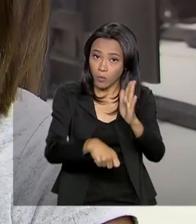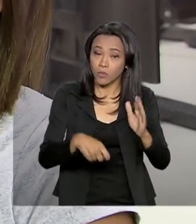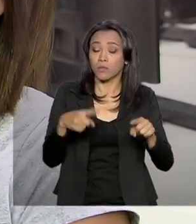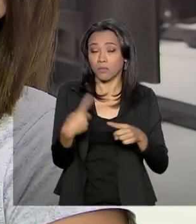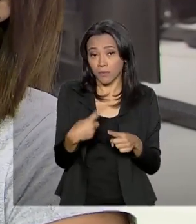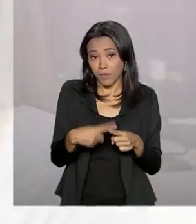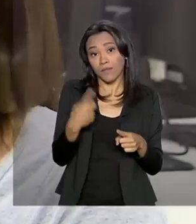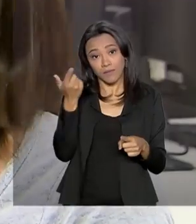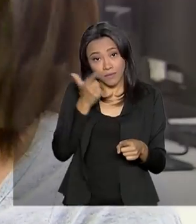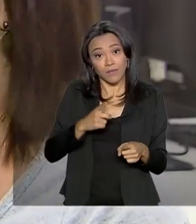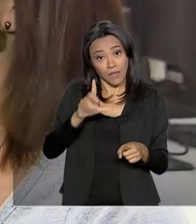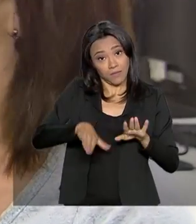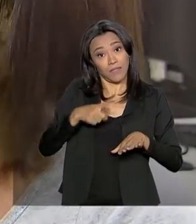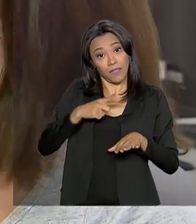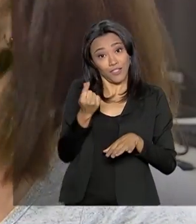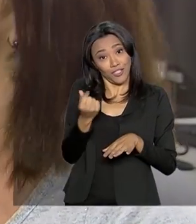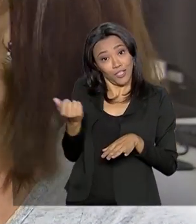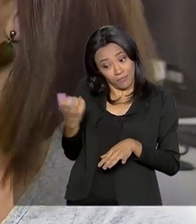algum valor a ser restituído. É pouco, mas é meu.